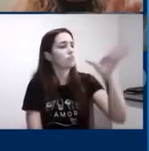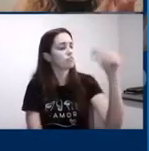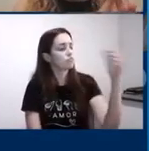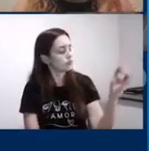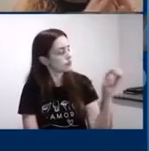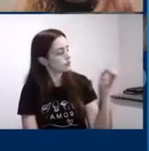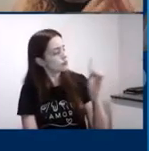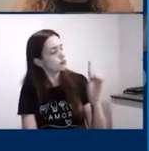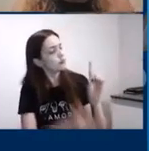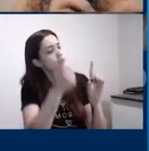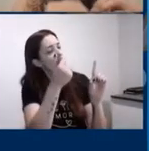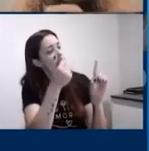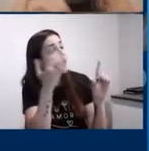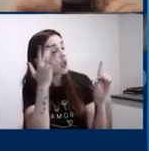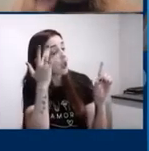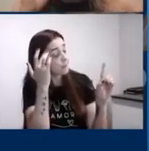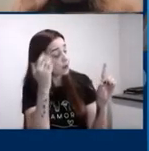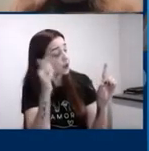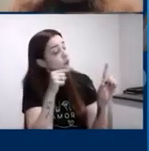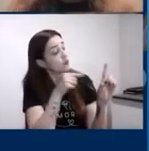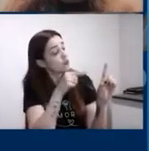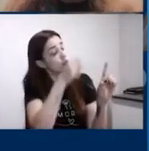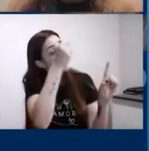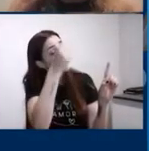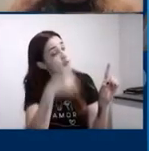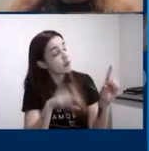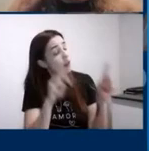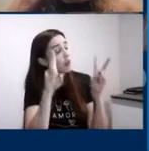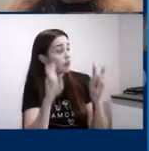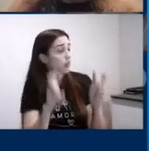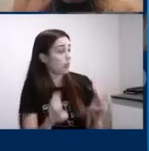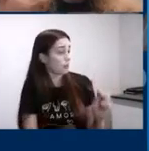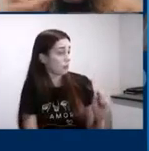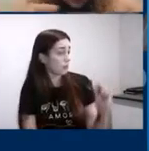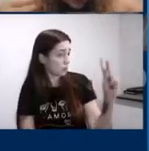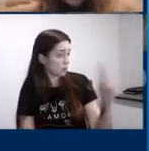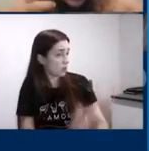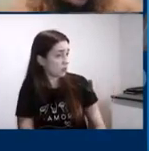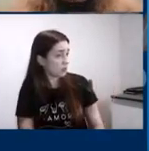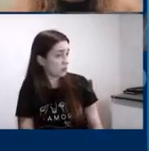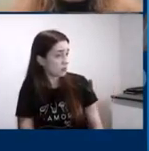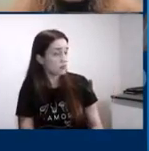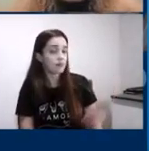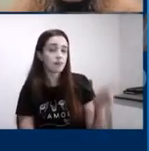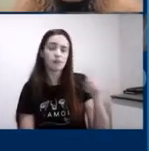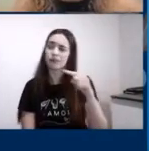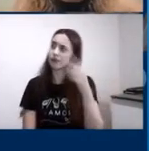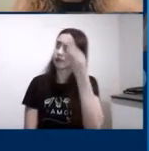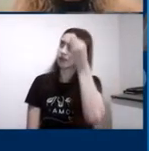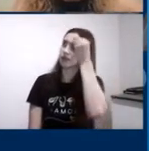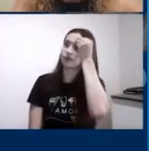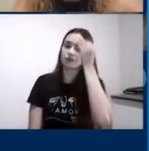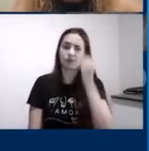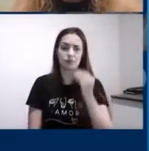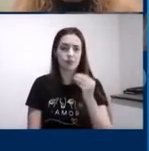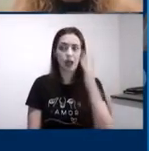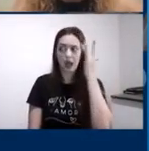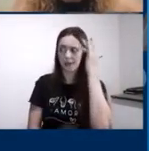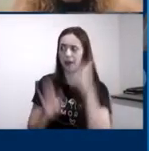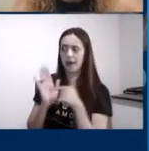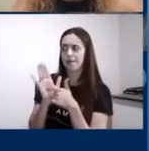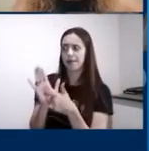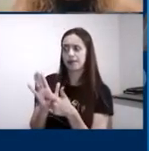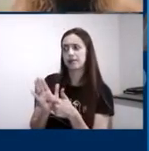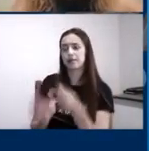amanhã eu vou ter que falar sobre isso vocês estão entendendo o que é isso isso isso começa com esses alunos à parte sim a gente está